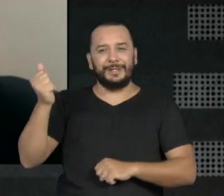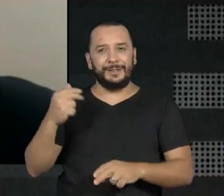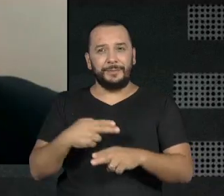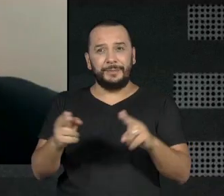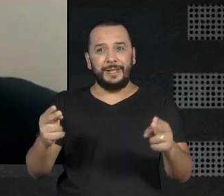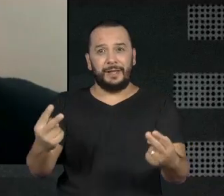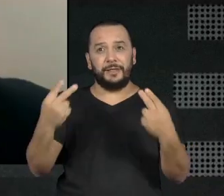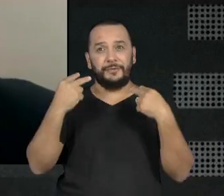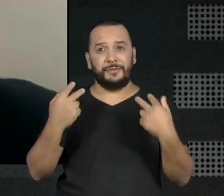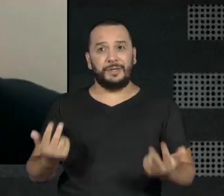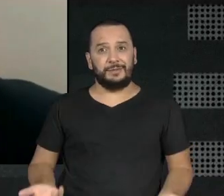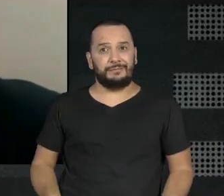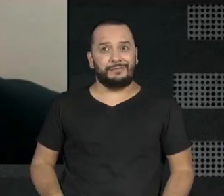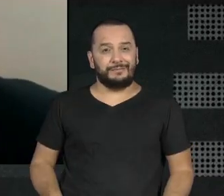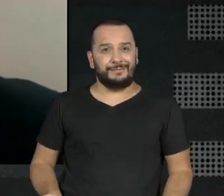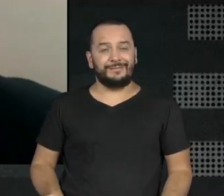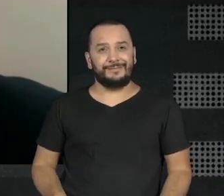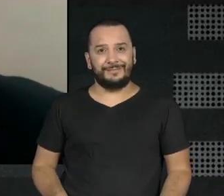A remontagem.